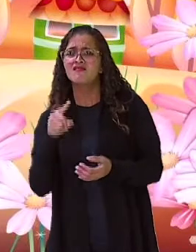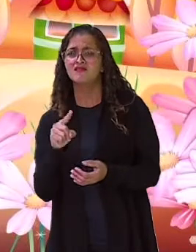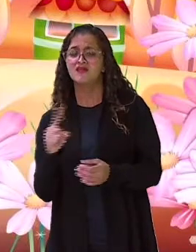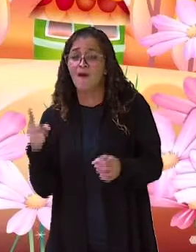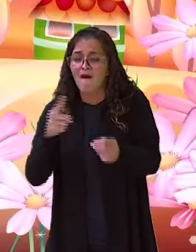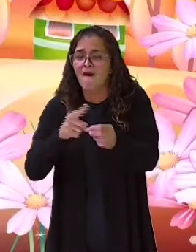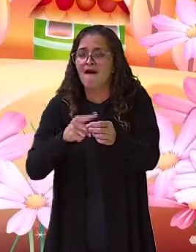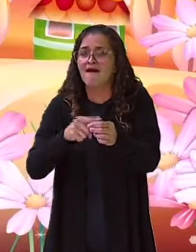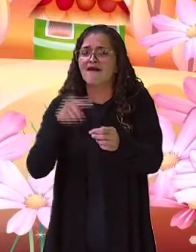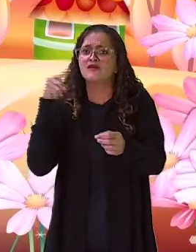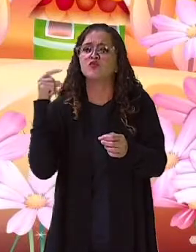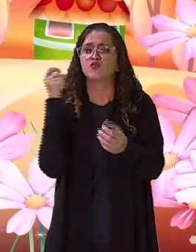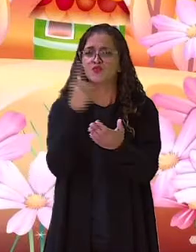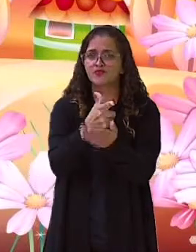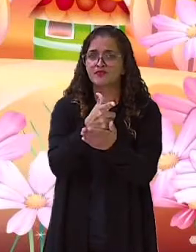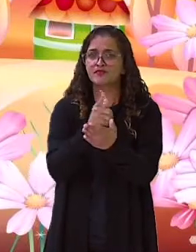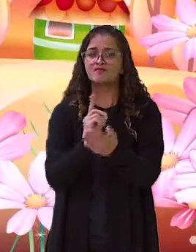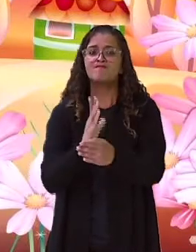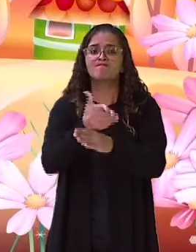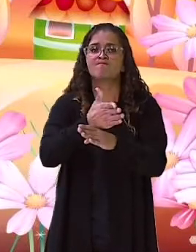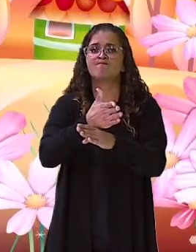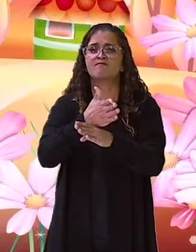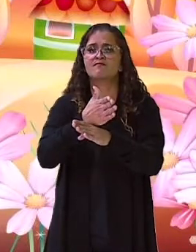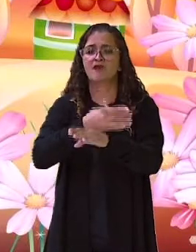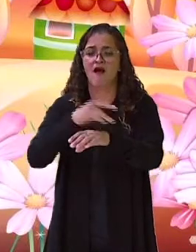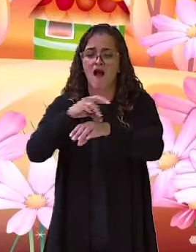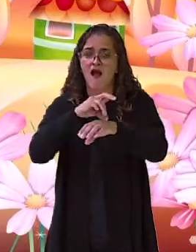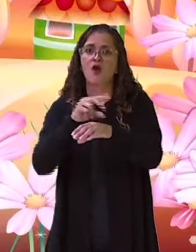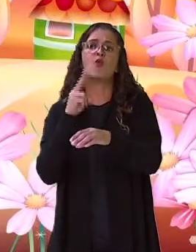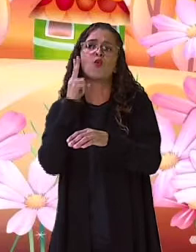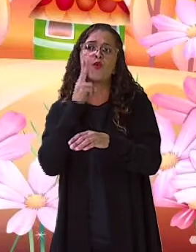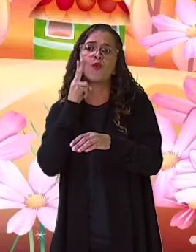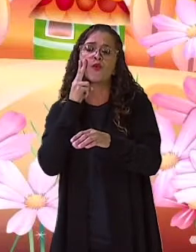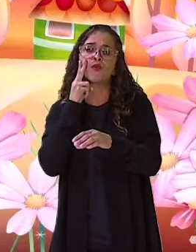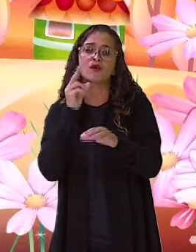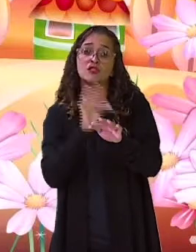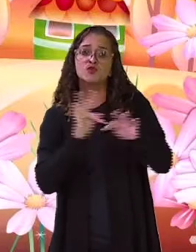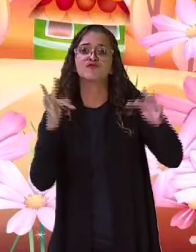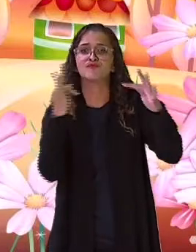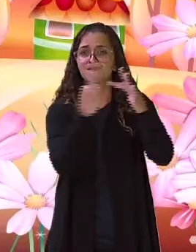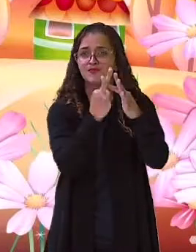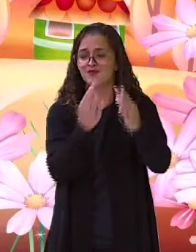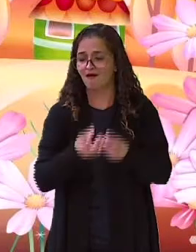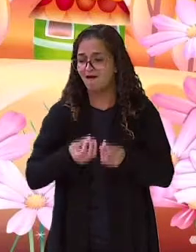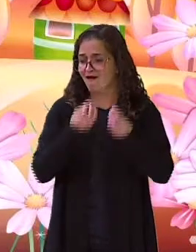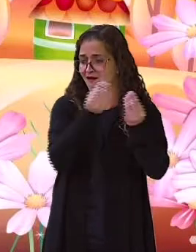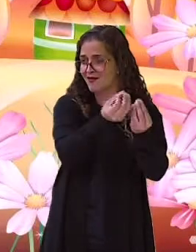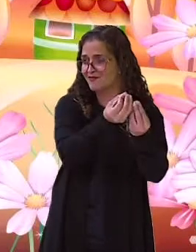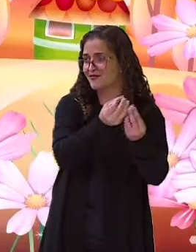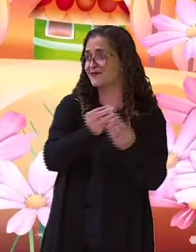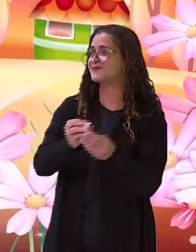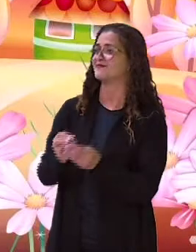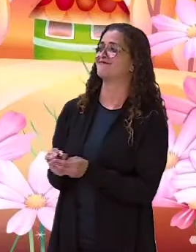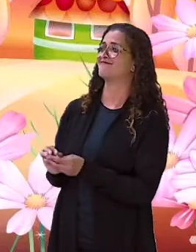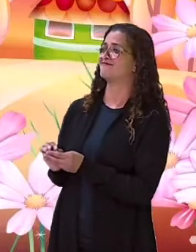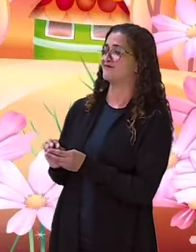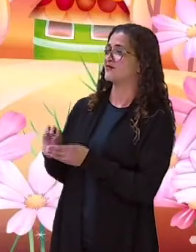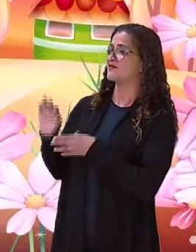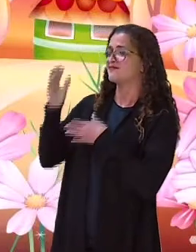vinho para sua família. Depois a gente convence. O homem agradeceu muito,